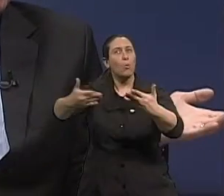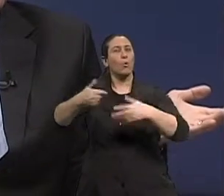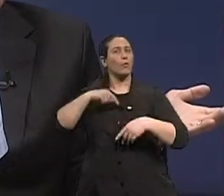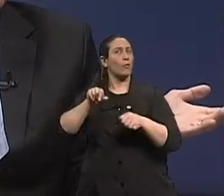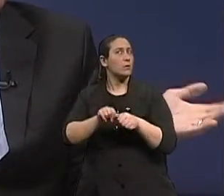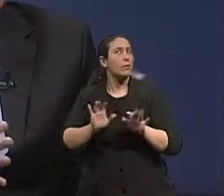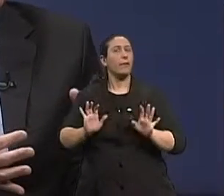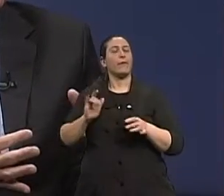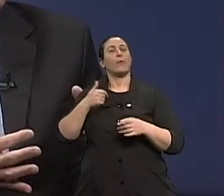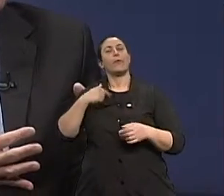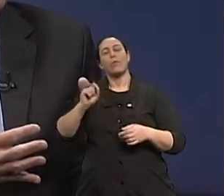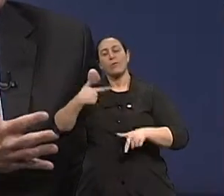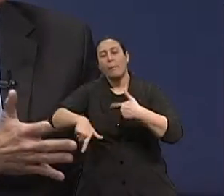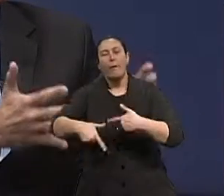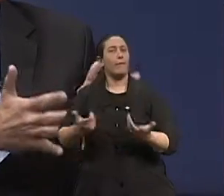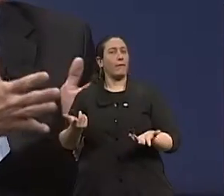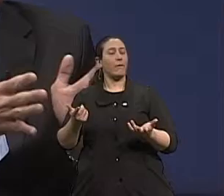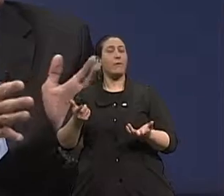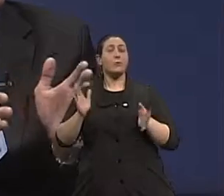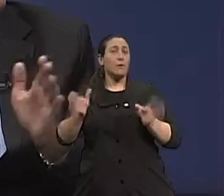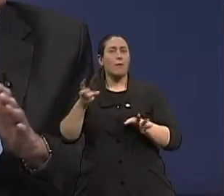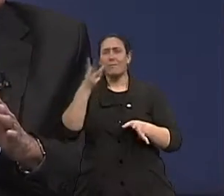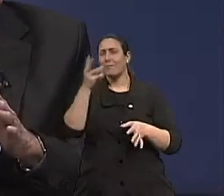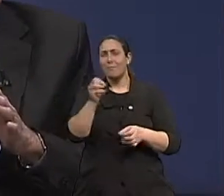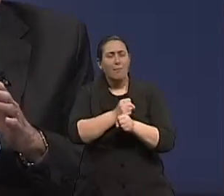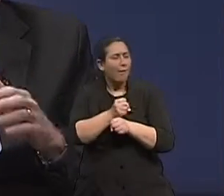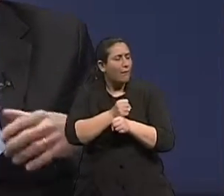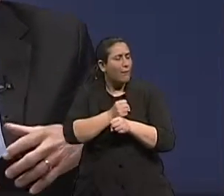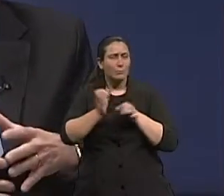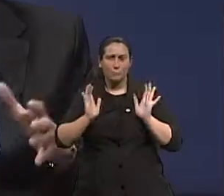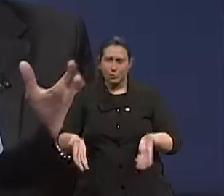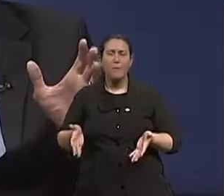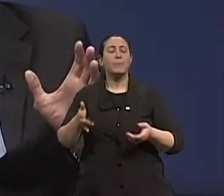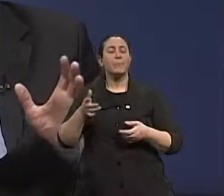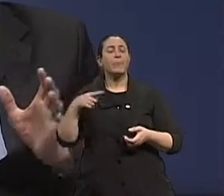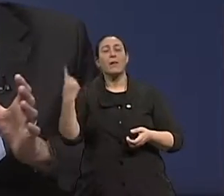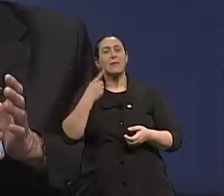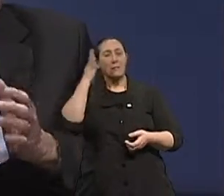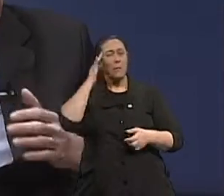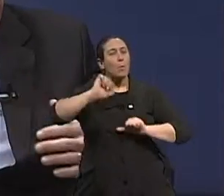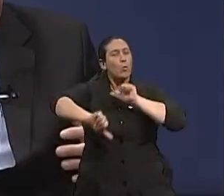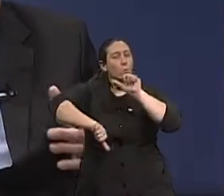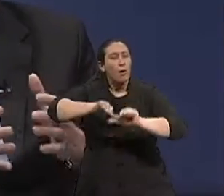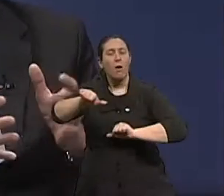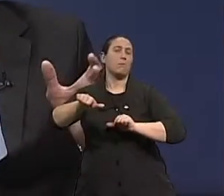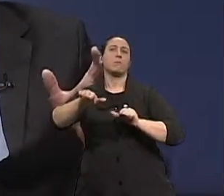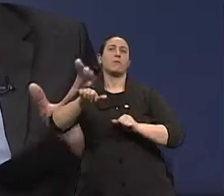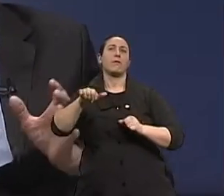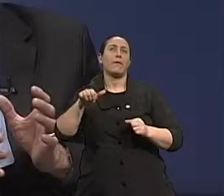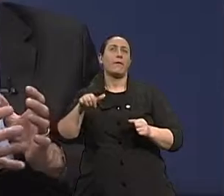geriatriz, a Beu, há 30 anos, né? Então, eu estou vendo, assim, ao longo dos anos, assim, essa modificação, essa mudança, não é?